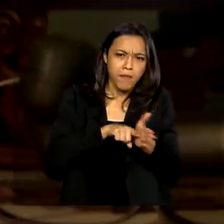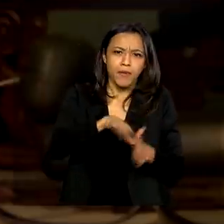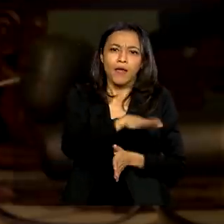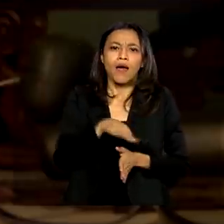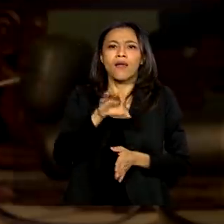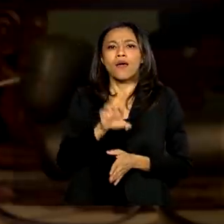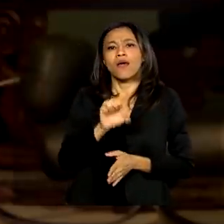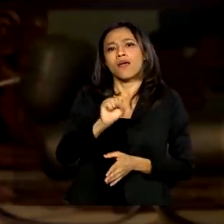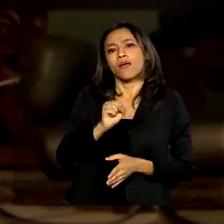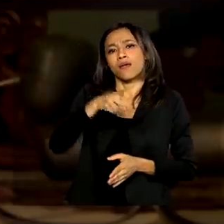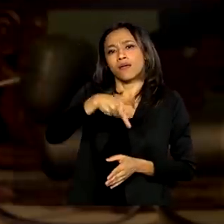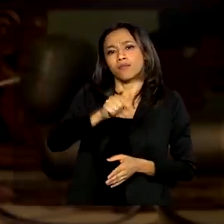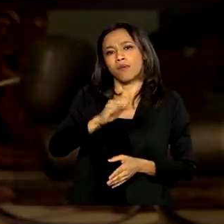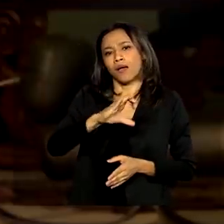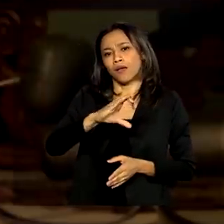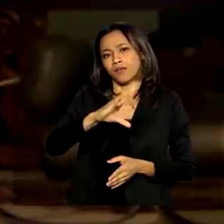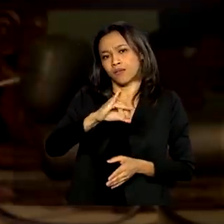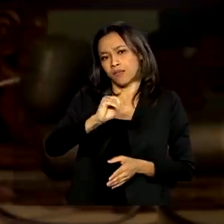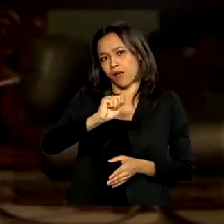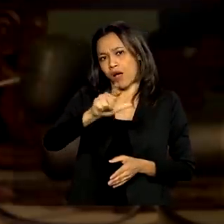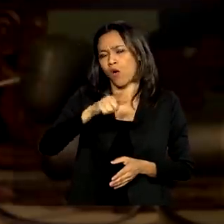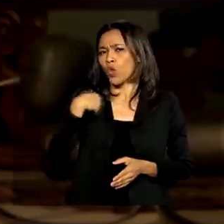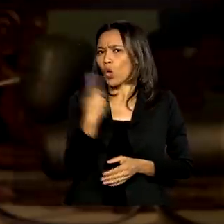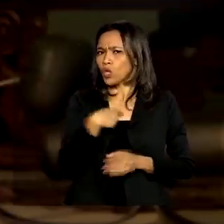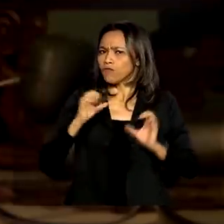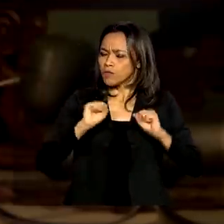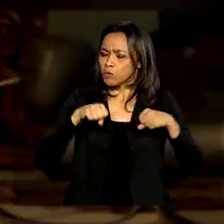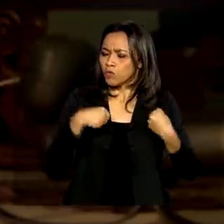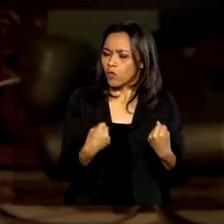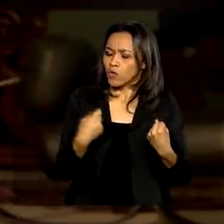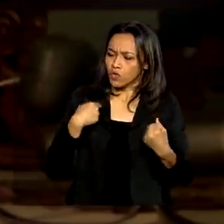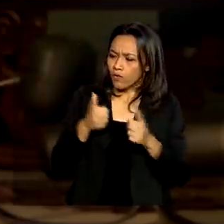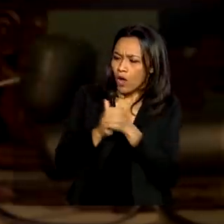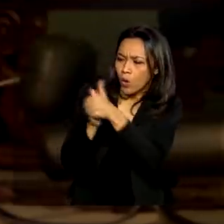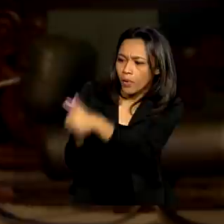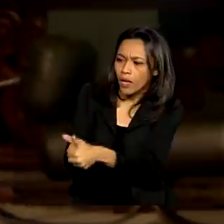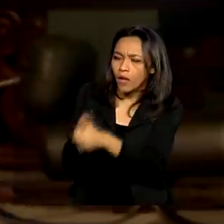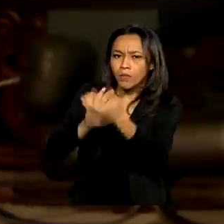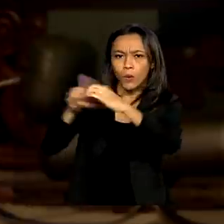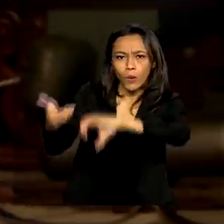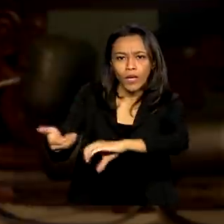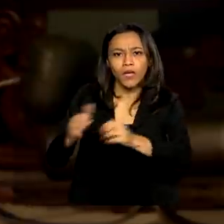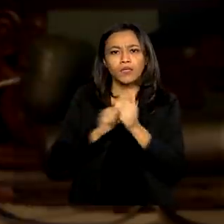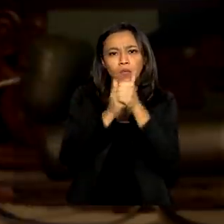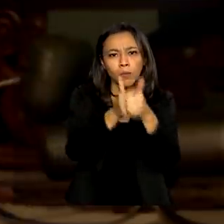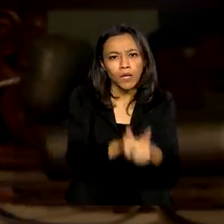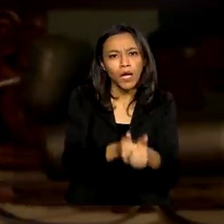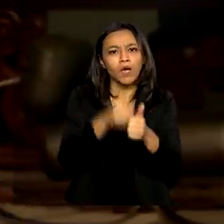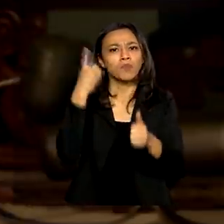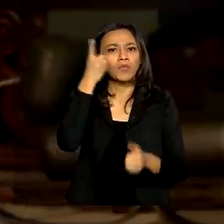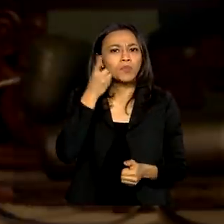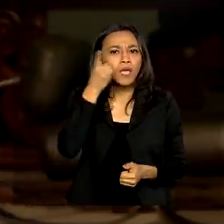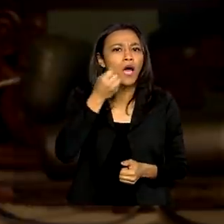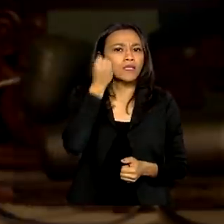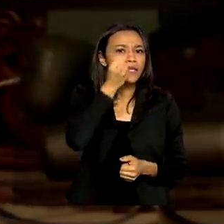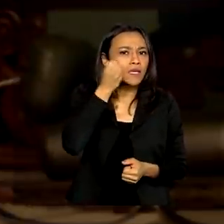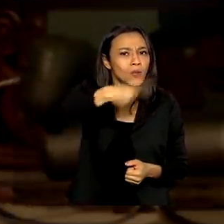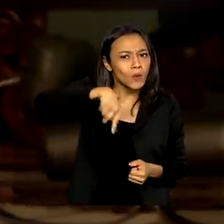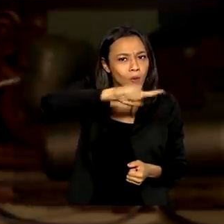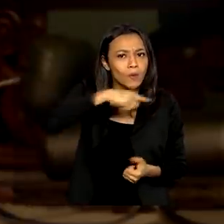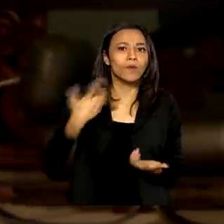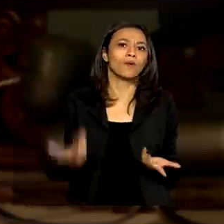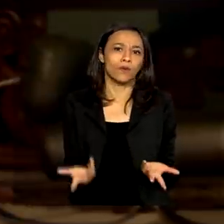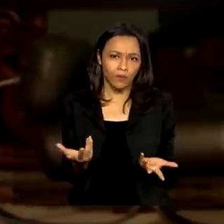nós fizemos um grande esforço que foi acompanhado pelo Congresso, pelos deputados e senadores, no primeiro